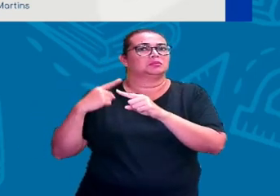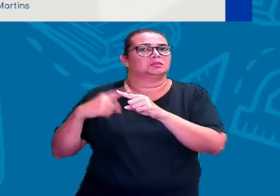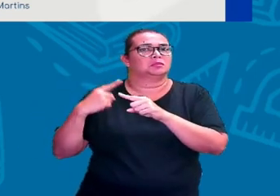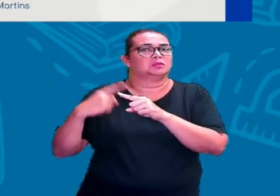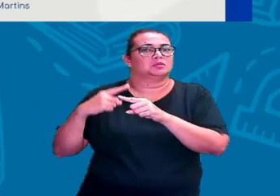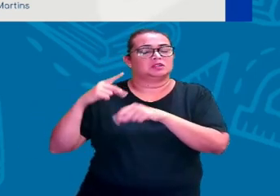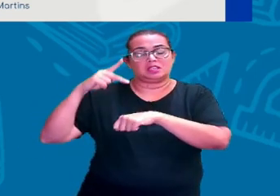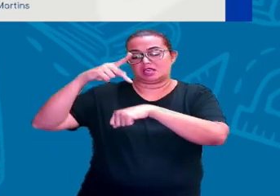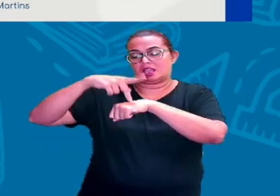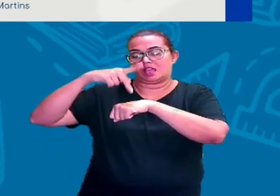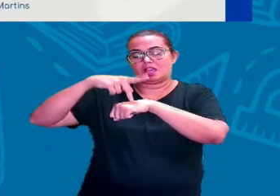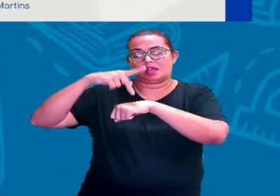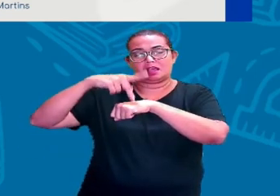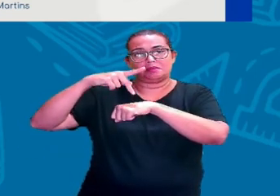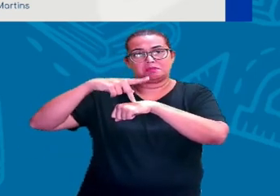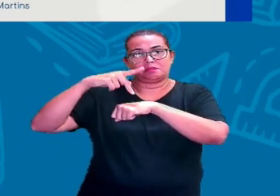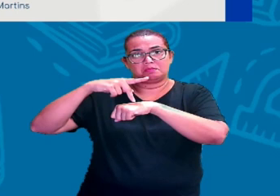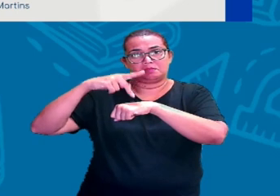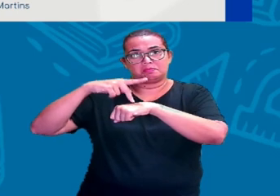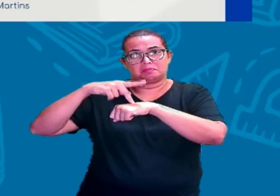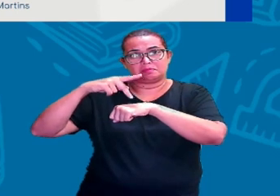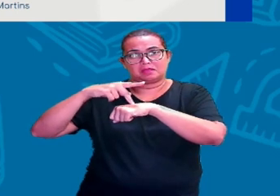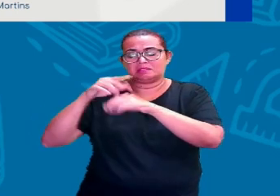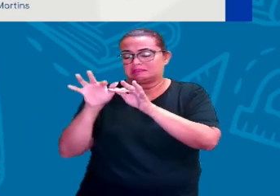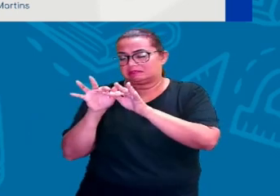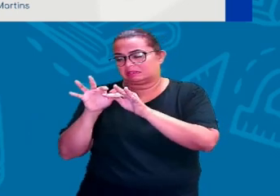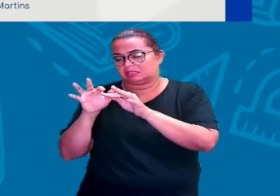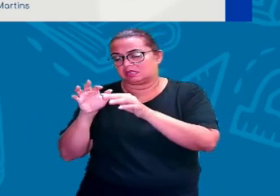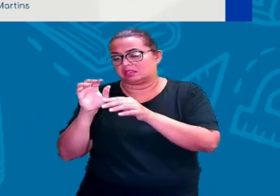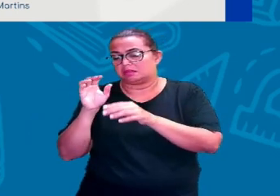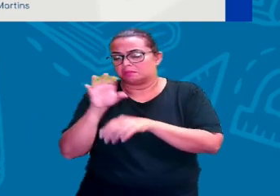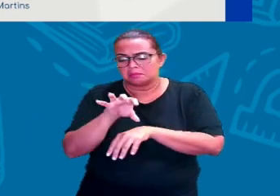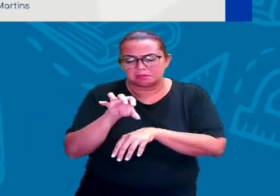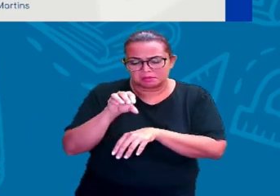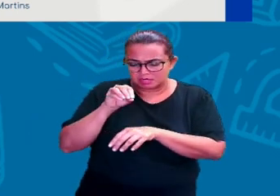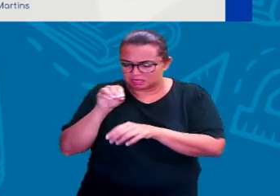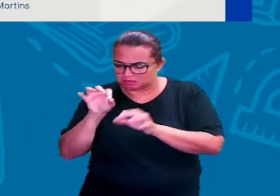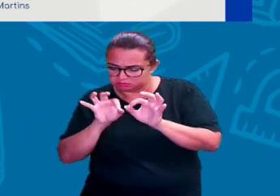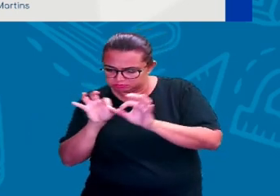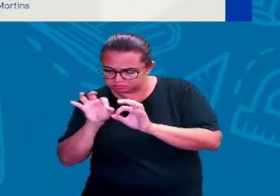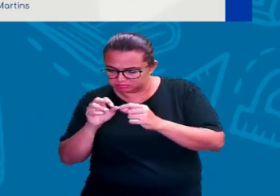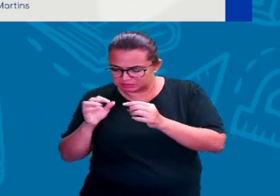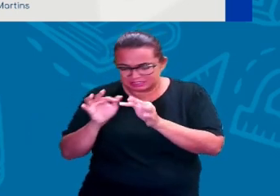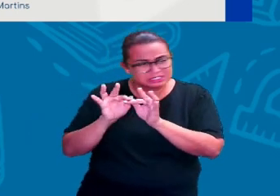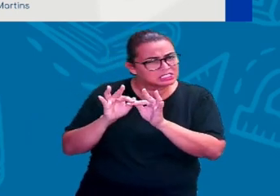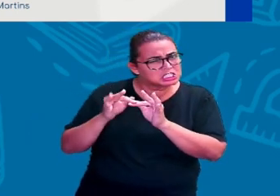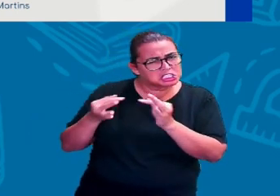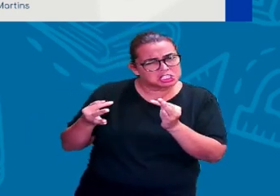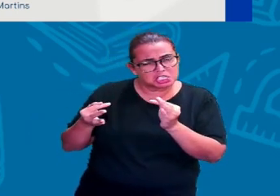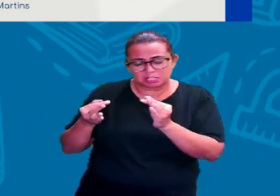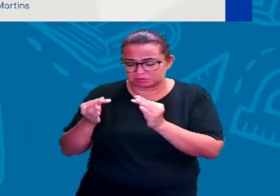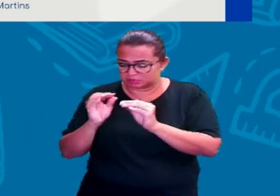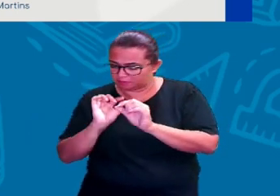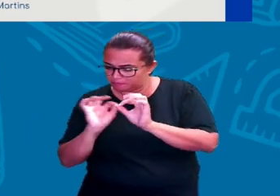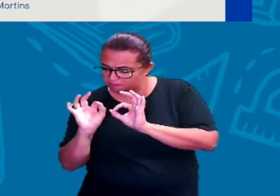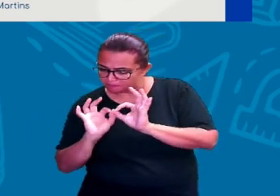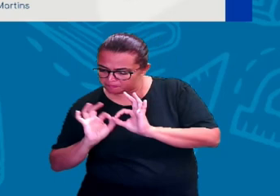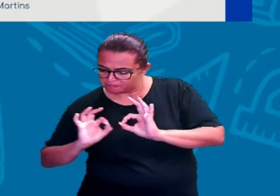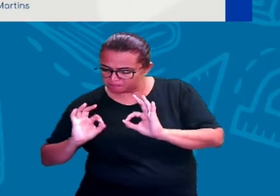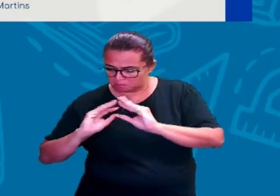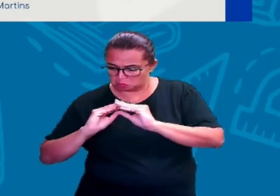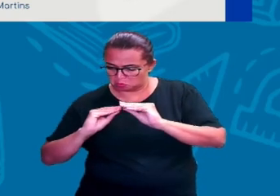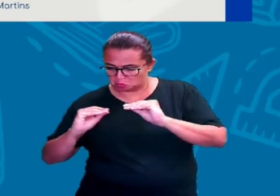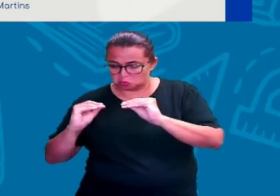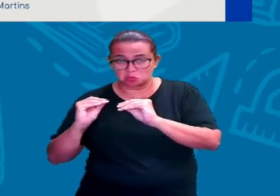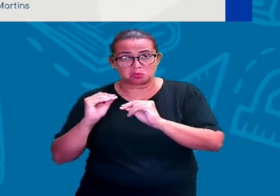a criação, essas ferramentas, elas eram simples. Elas não tinham muito refinamento, assim, né? Como a gente vê